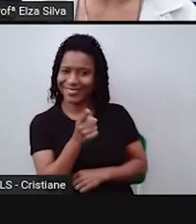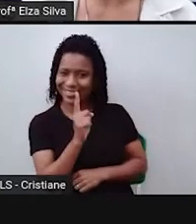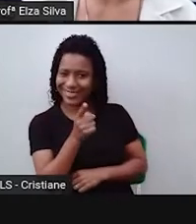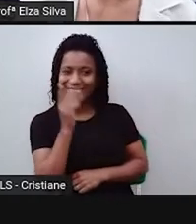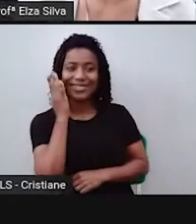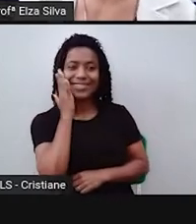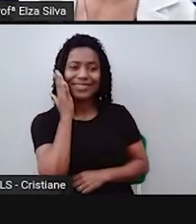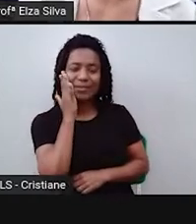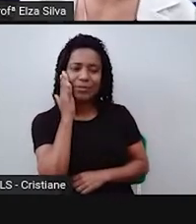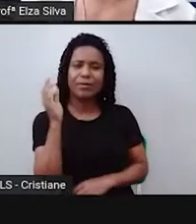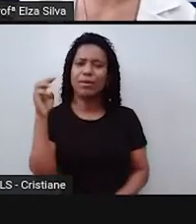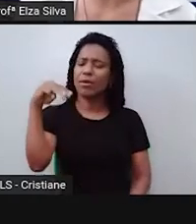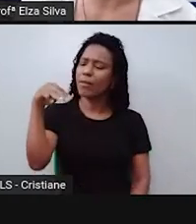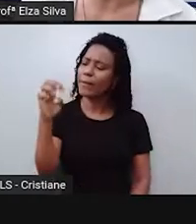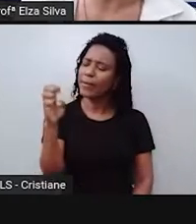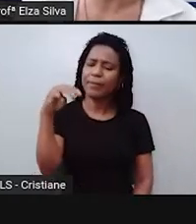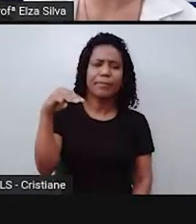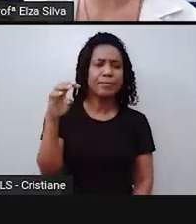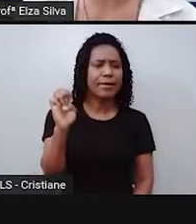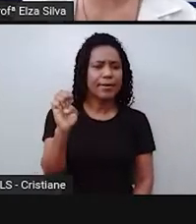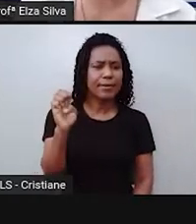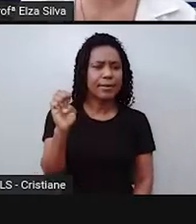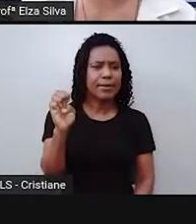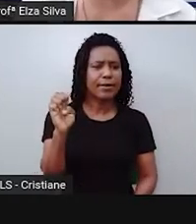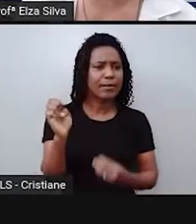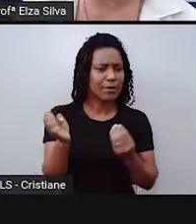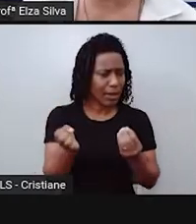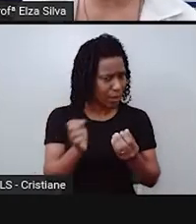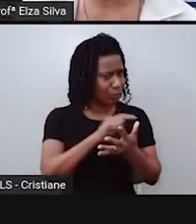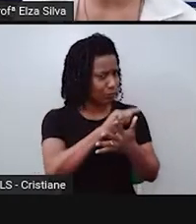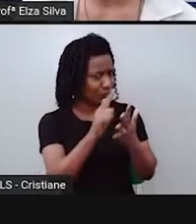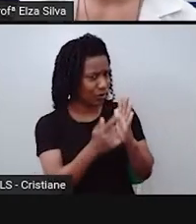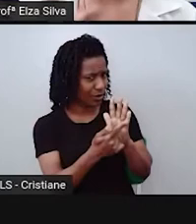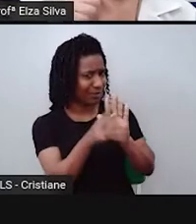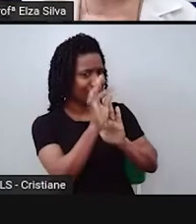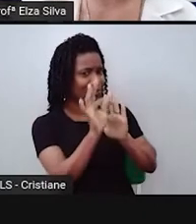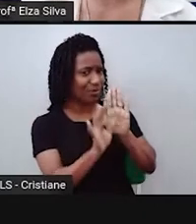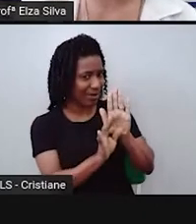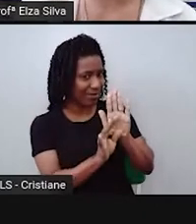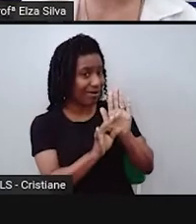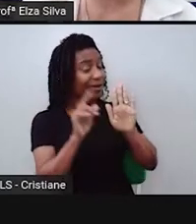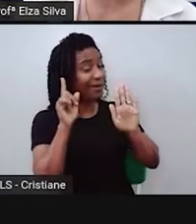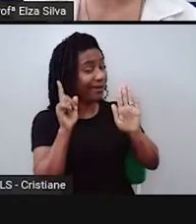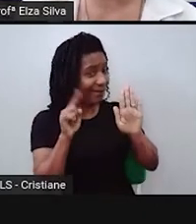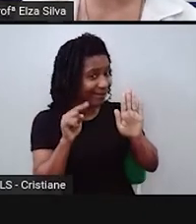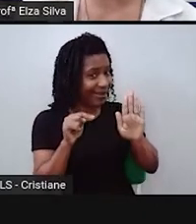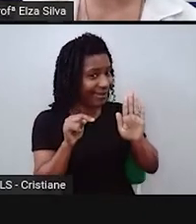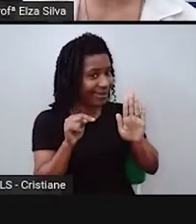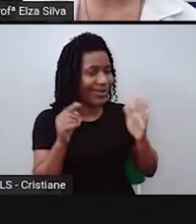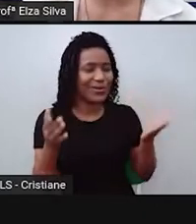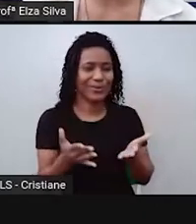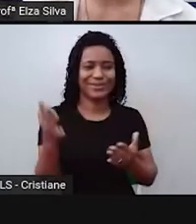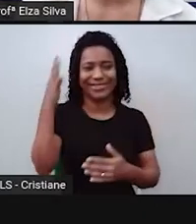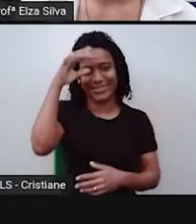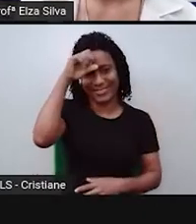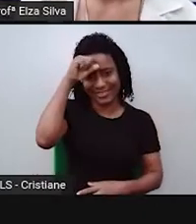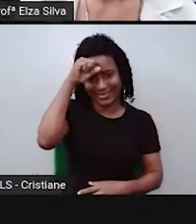mas você conhece o meme como gênero textual? É sobre isso que nós vamos tratar hoje.